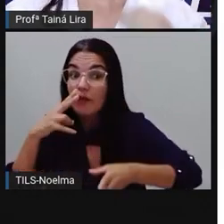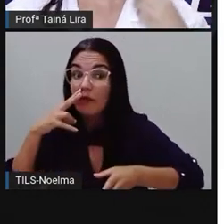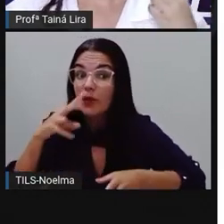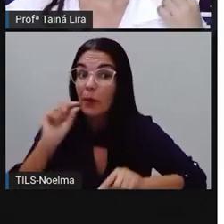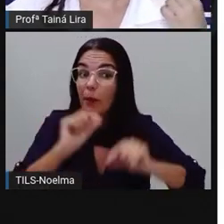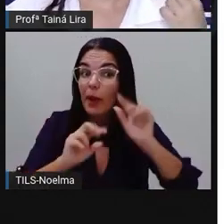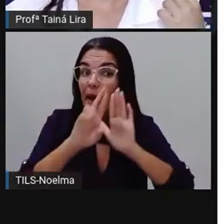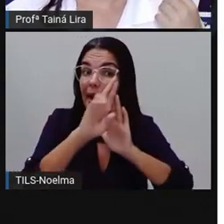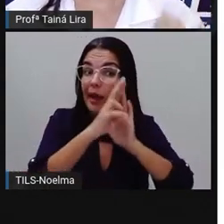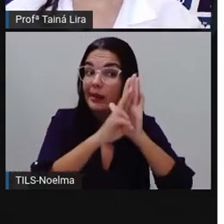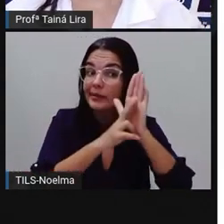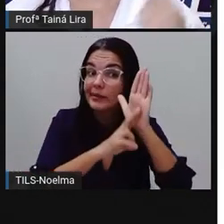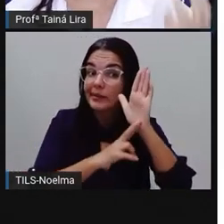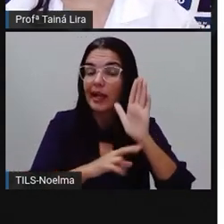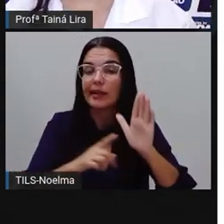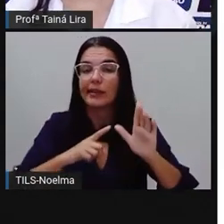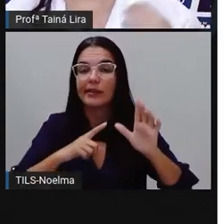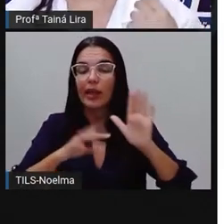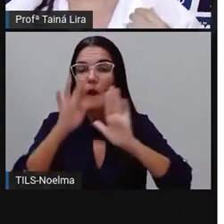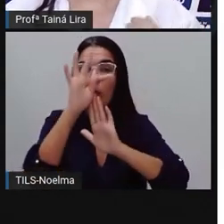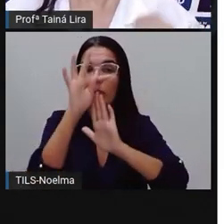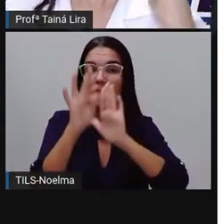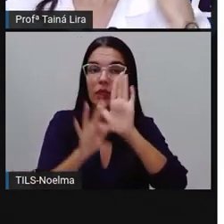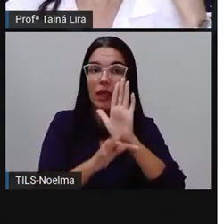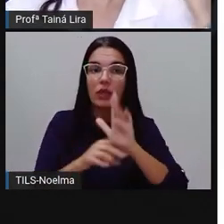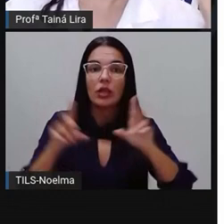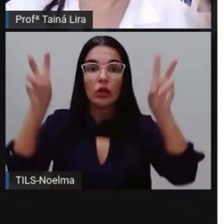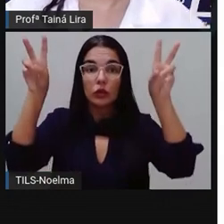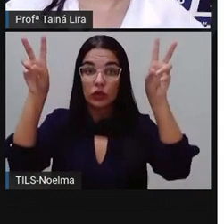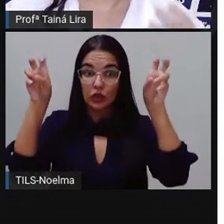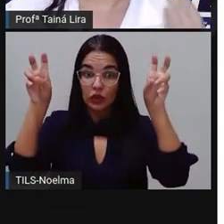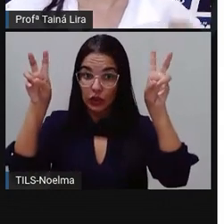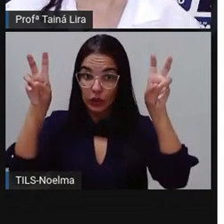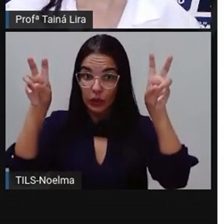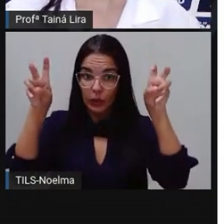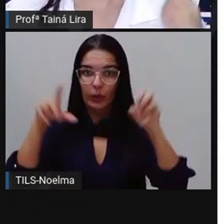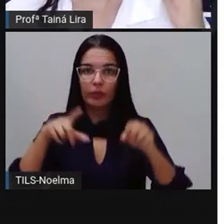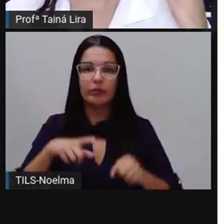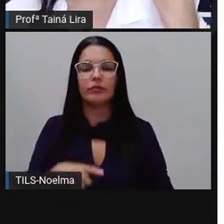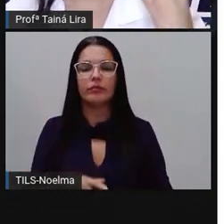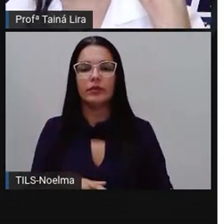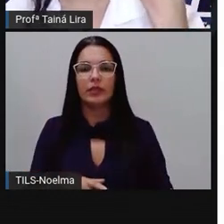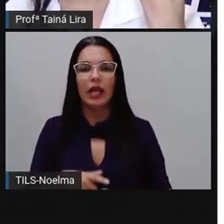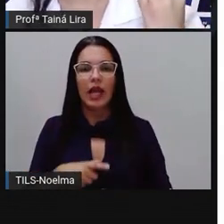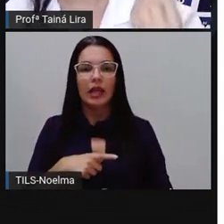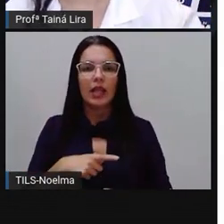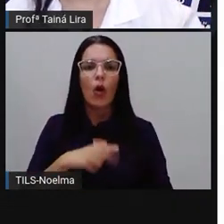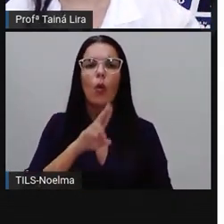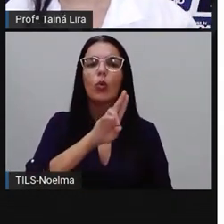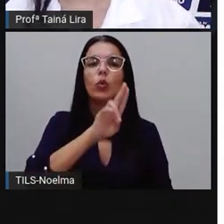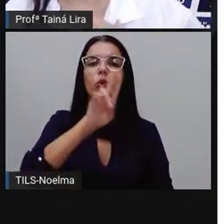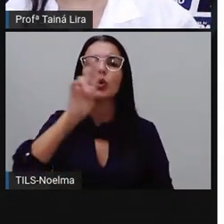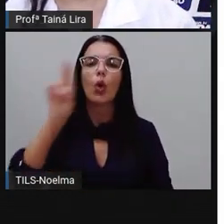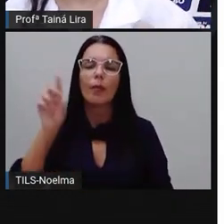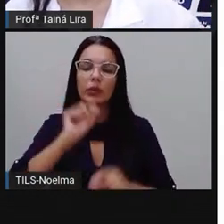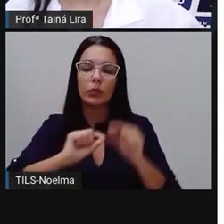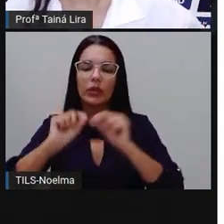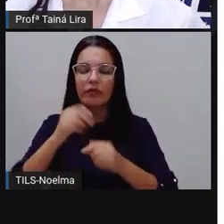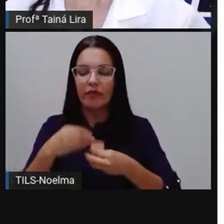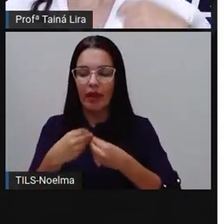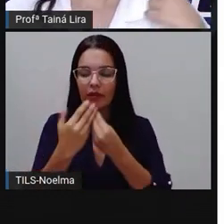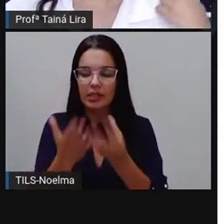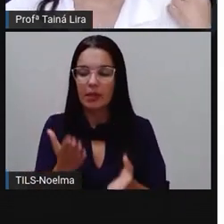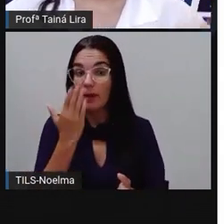é um texto que tem, ó, um título, que o título ali é o nome do prato, certo?